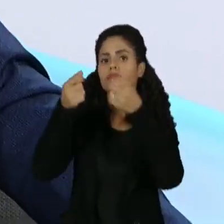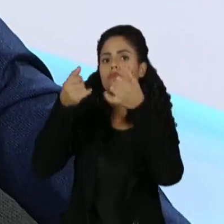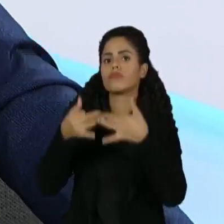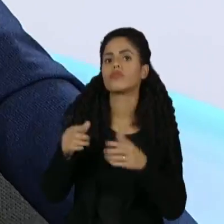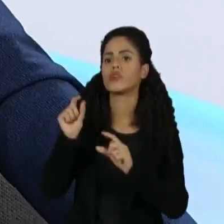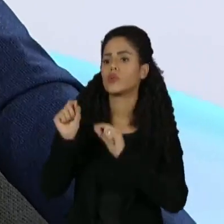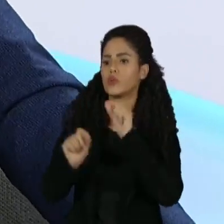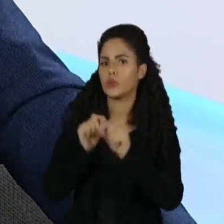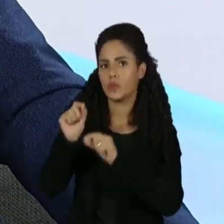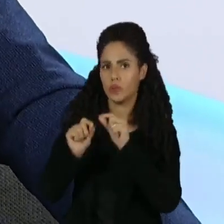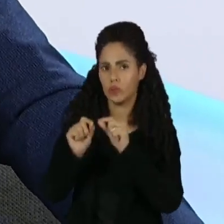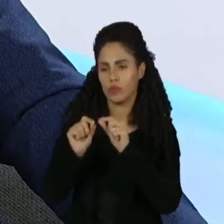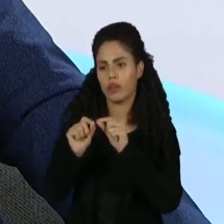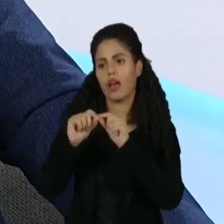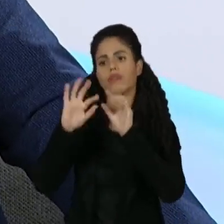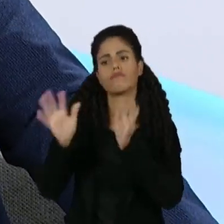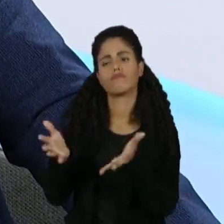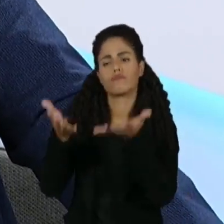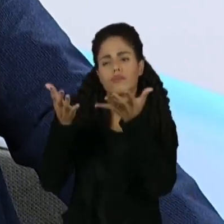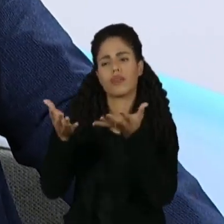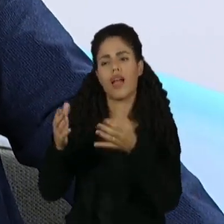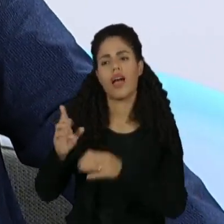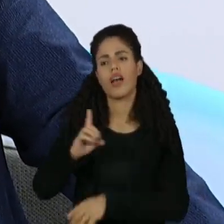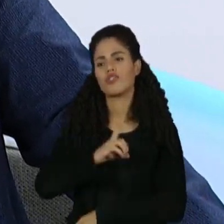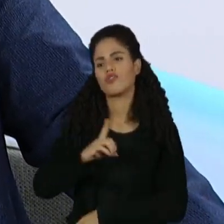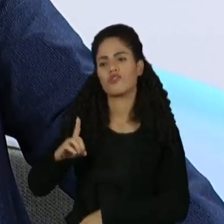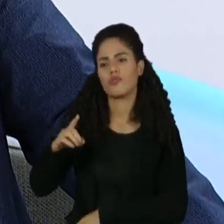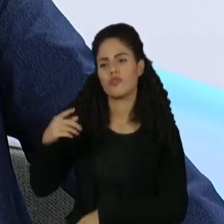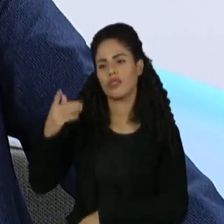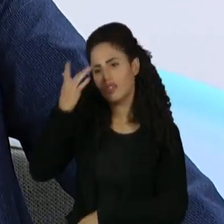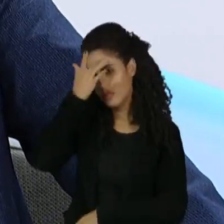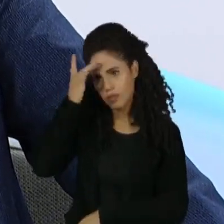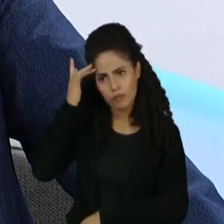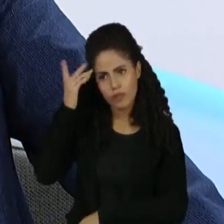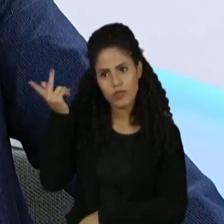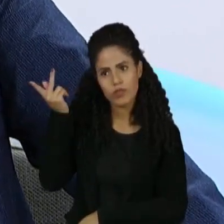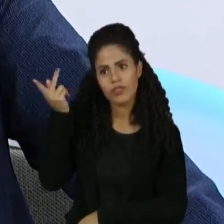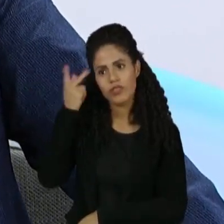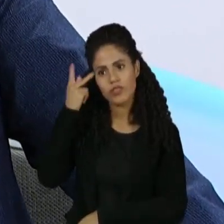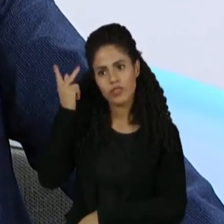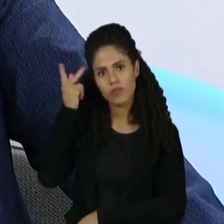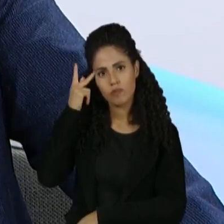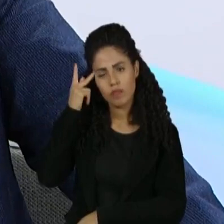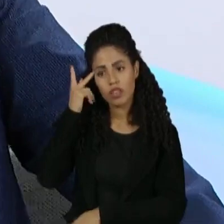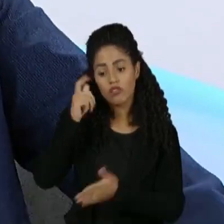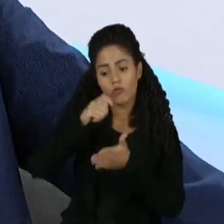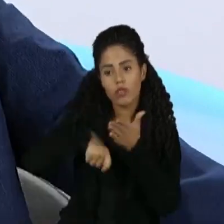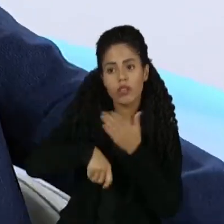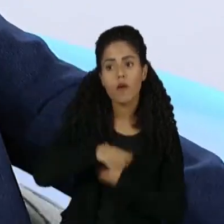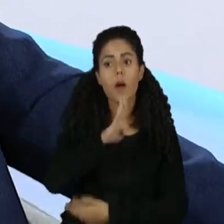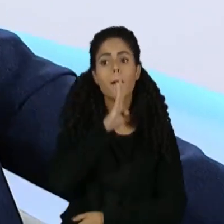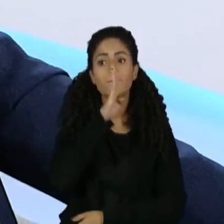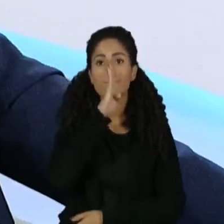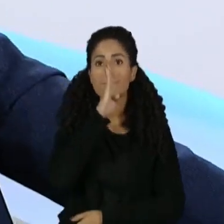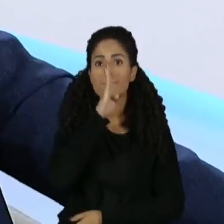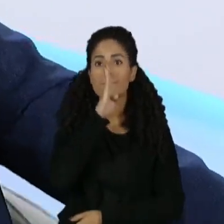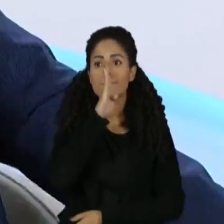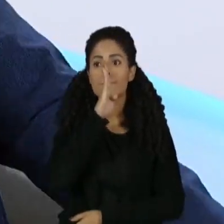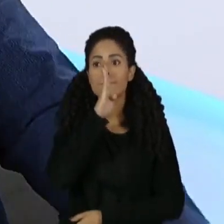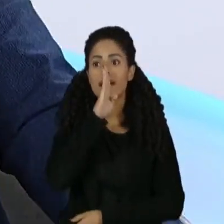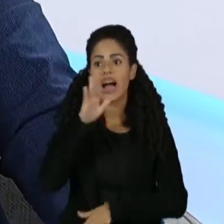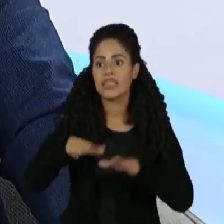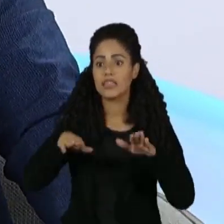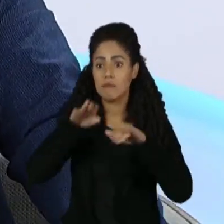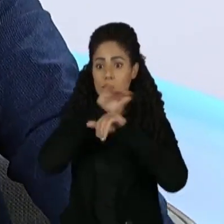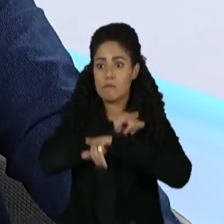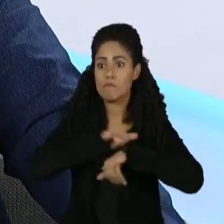eu quero enaltecer a diretoria de futebol do São Paulo, que nós contratamos esses jogadores em silêncio, ninguém sabia, não vazou. A coisa mais difícil no futebol